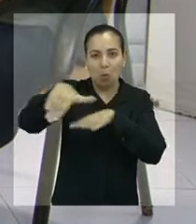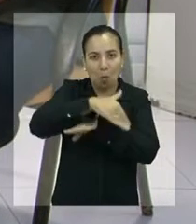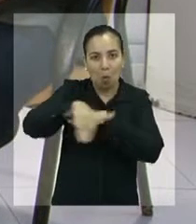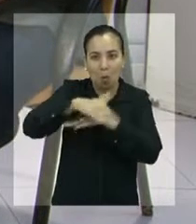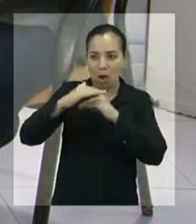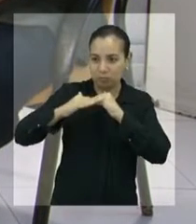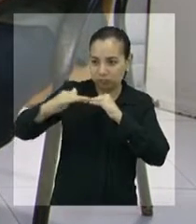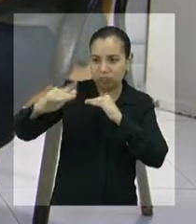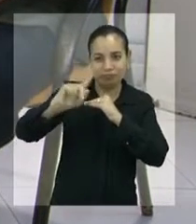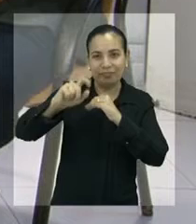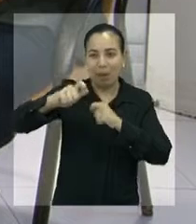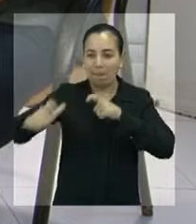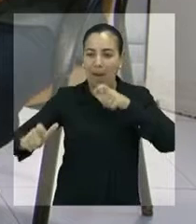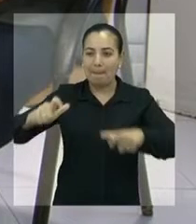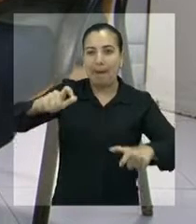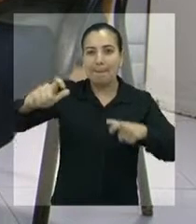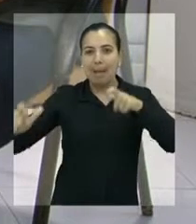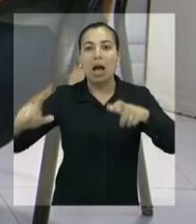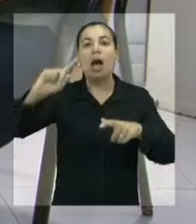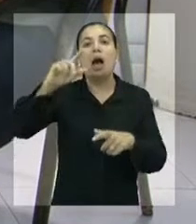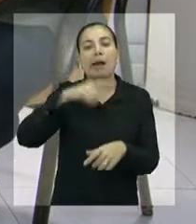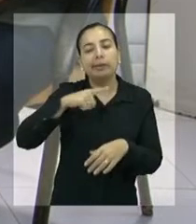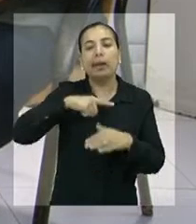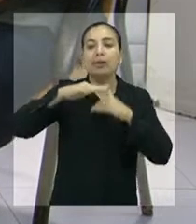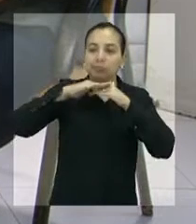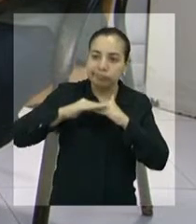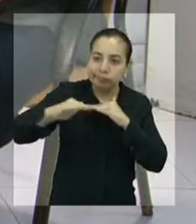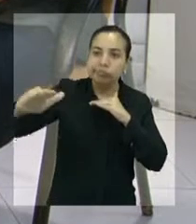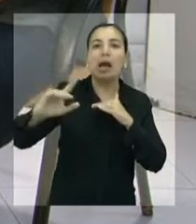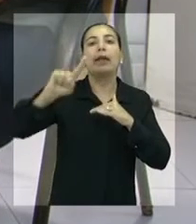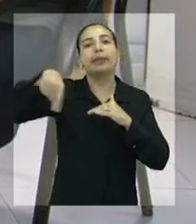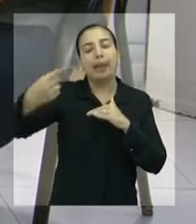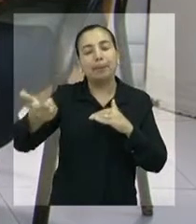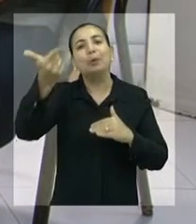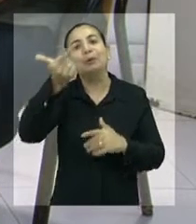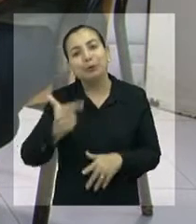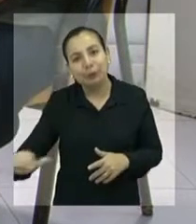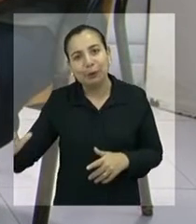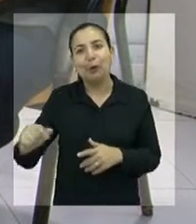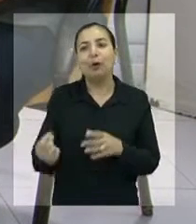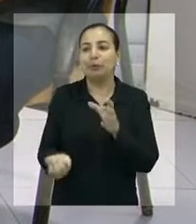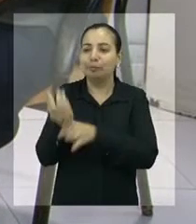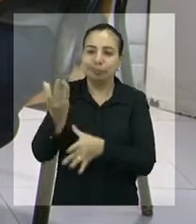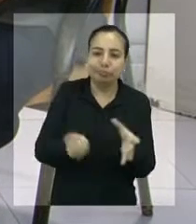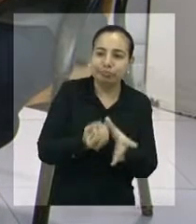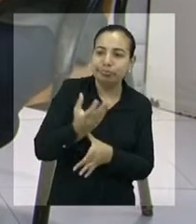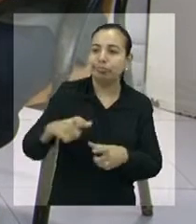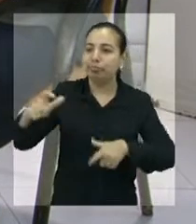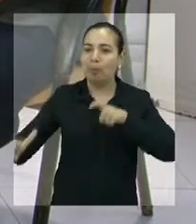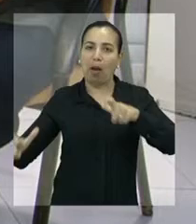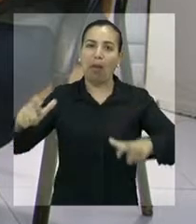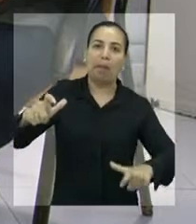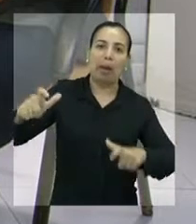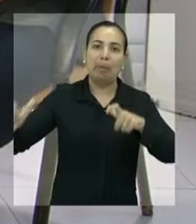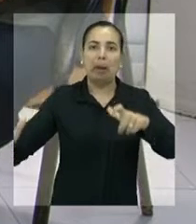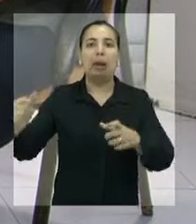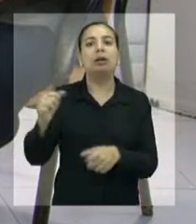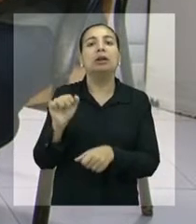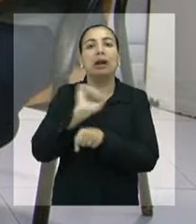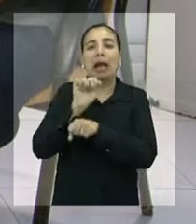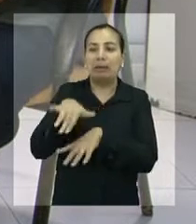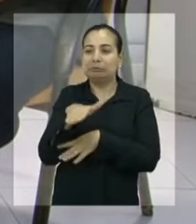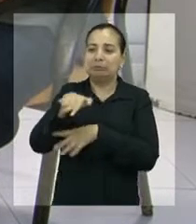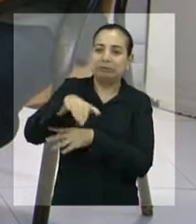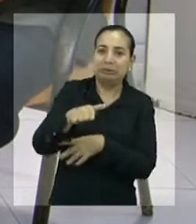tapados, mas no ano seguinte, tudo volta a ter buracos novamente. Quer dizer, não existe uma obra, assim,